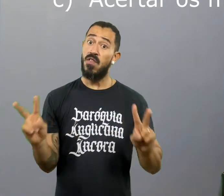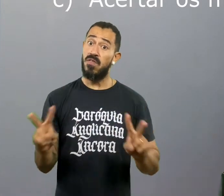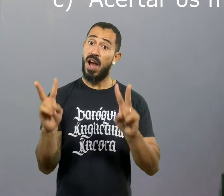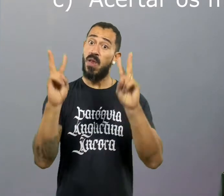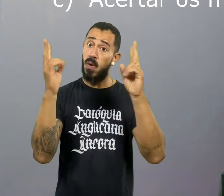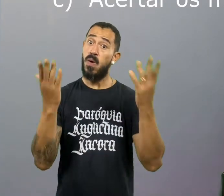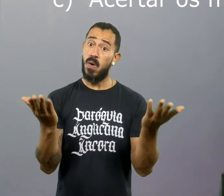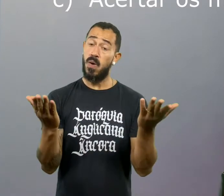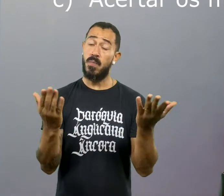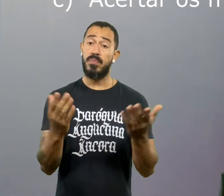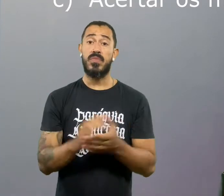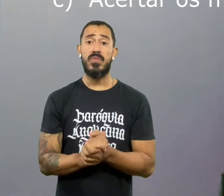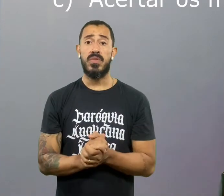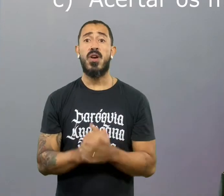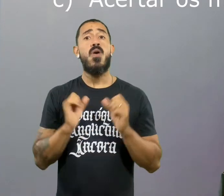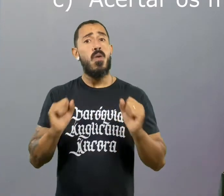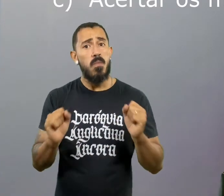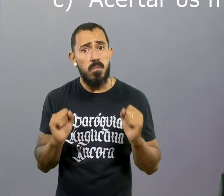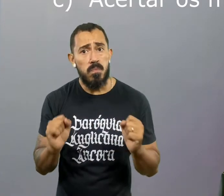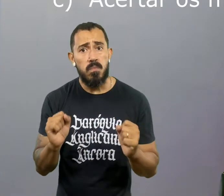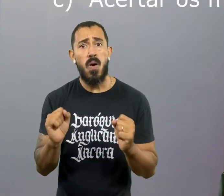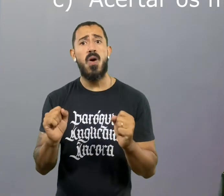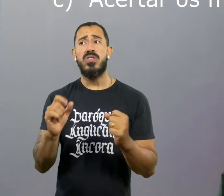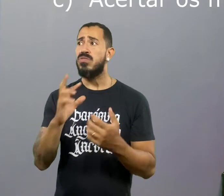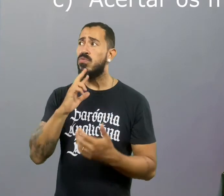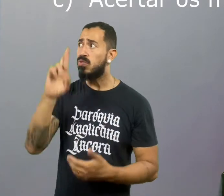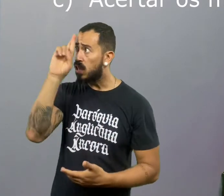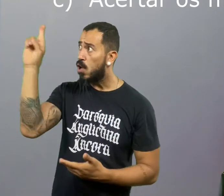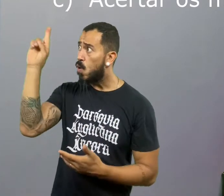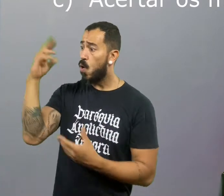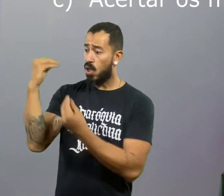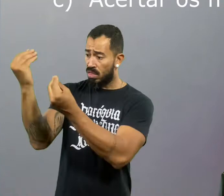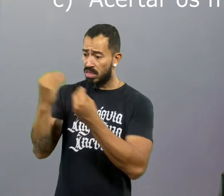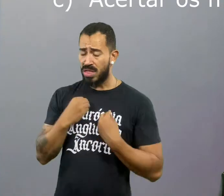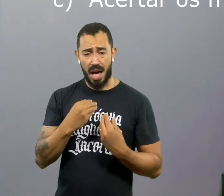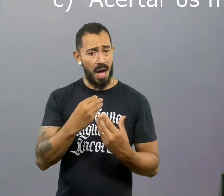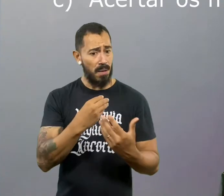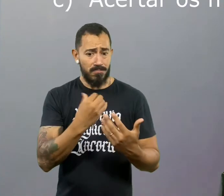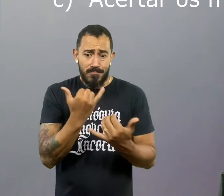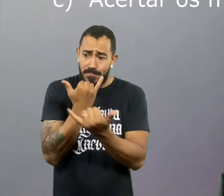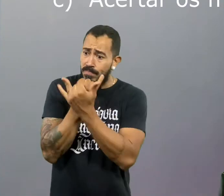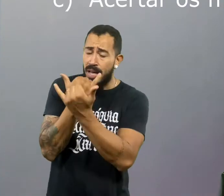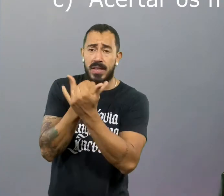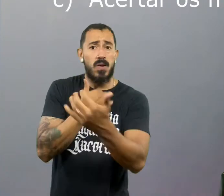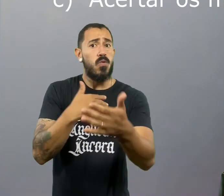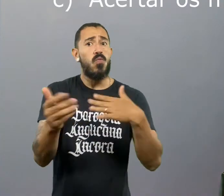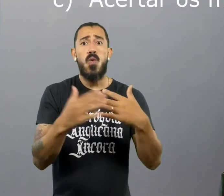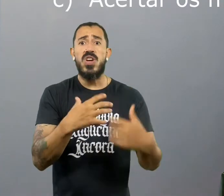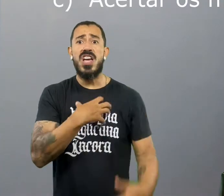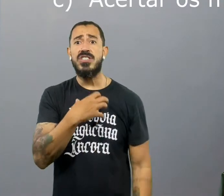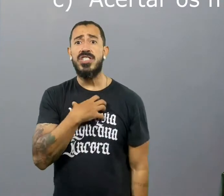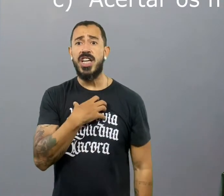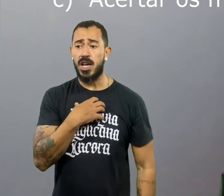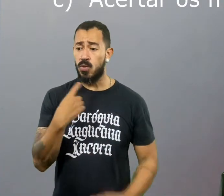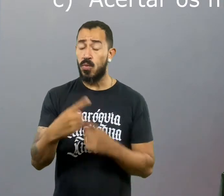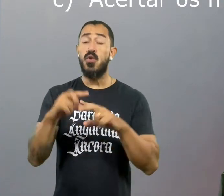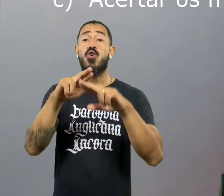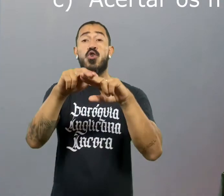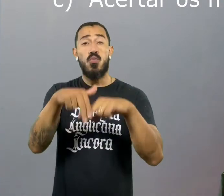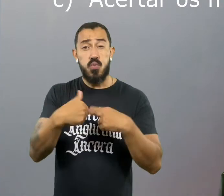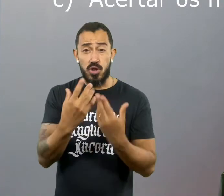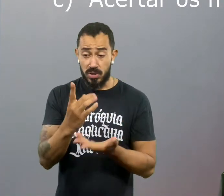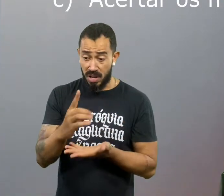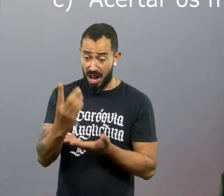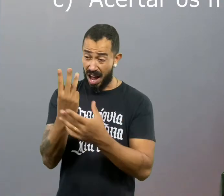nos perdoado de inúmeras maneiras. A trindade escolheu a cruz para revelar a nós alguma coisa. Um gesto de amor